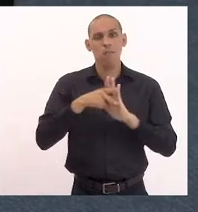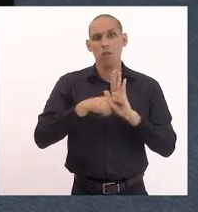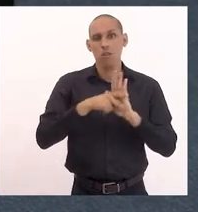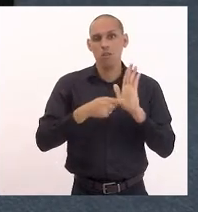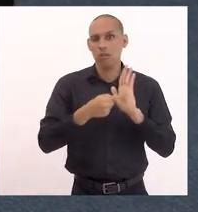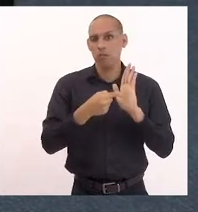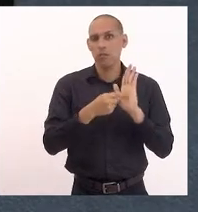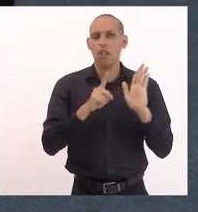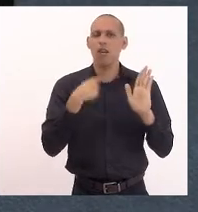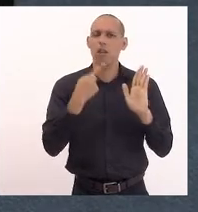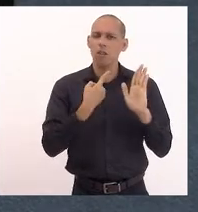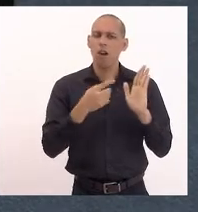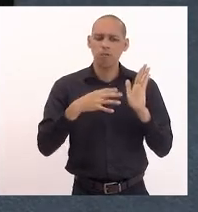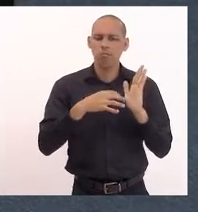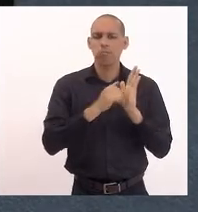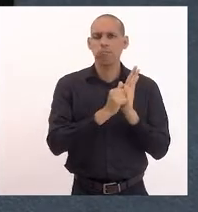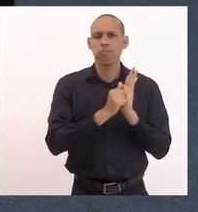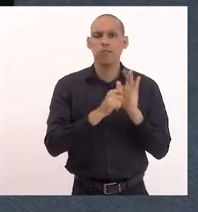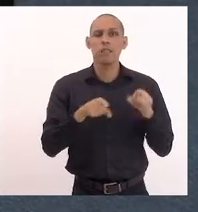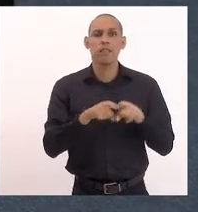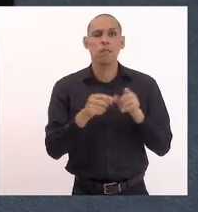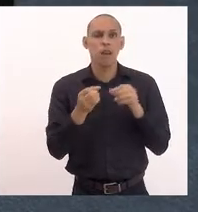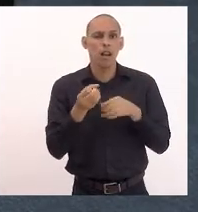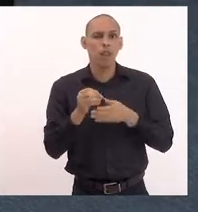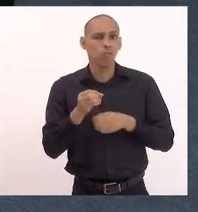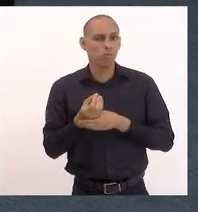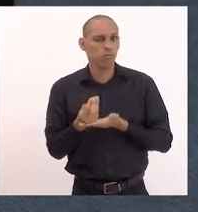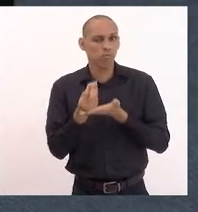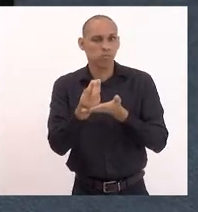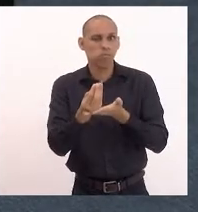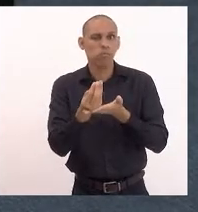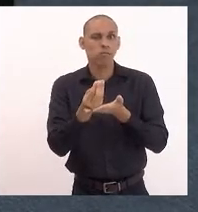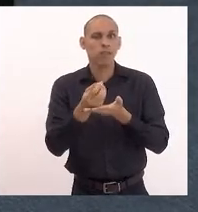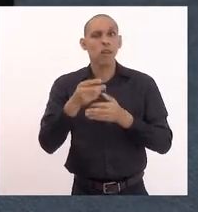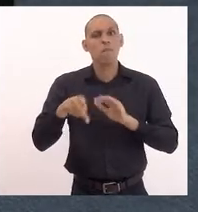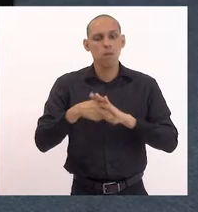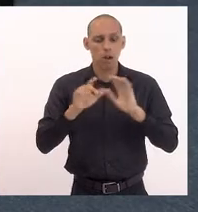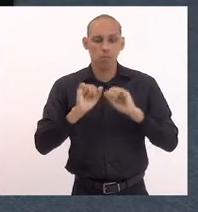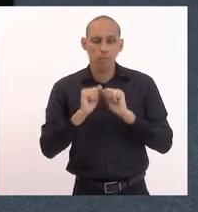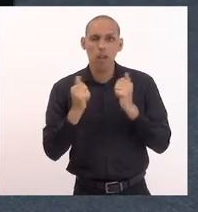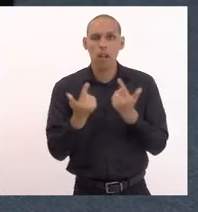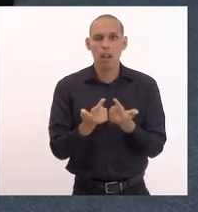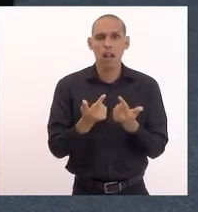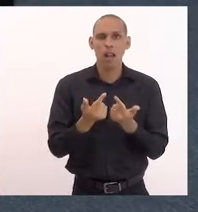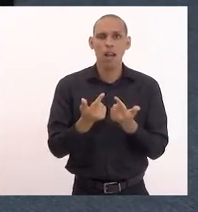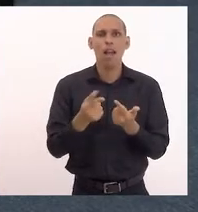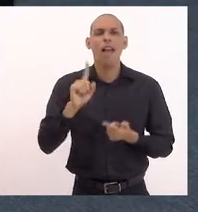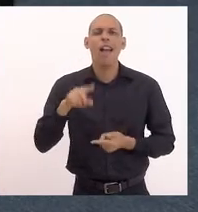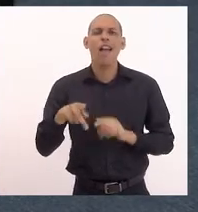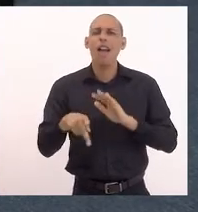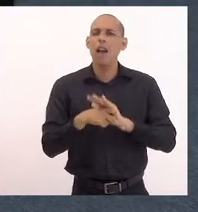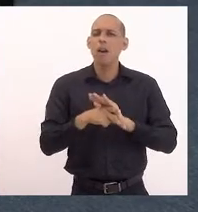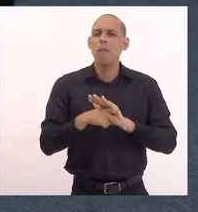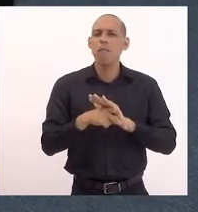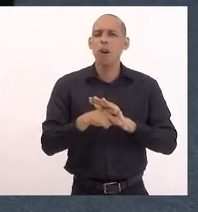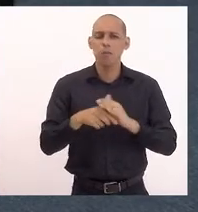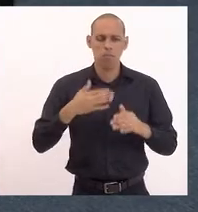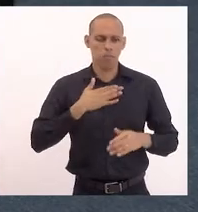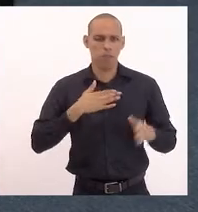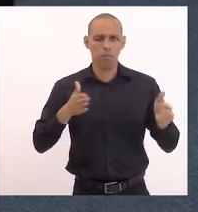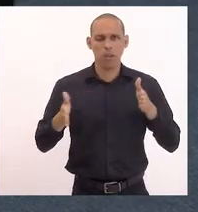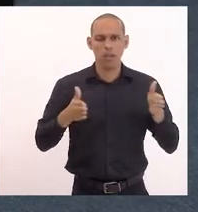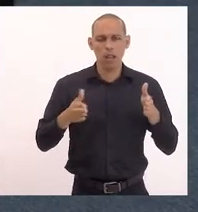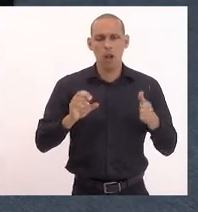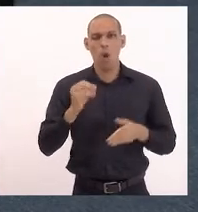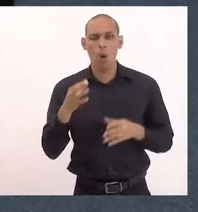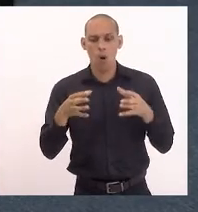nós protocolamos e oferecemos aqui à Casa, como uma bandeira não só do meu mandato, não só da Comissão de Direitos Humanos,